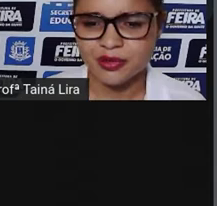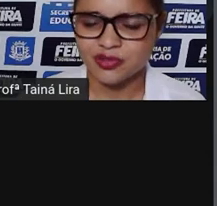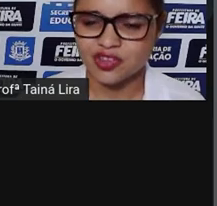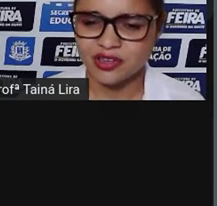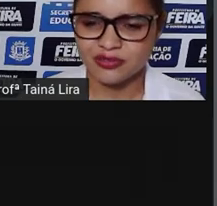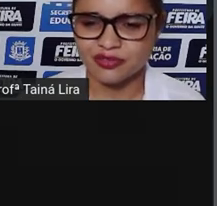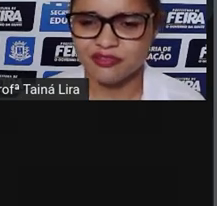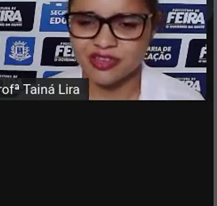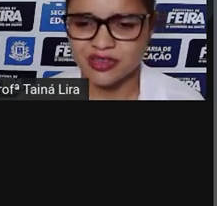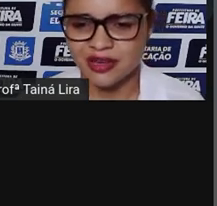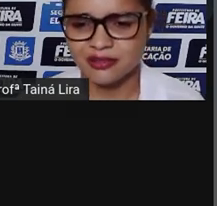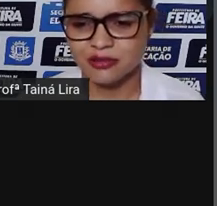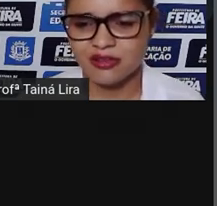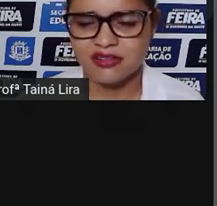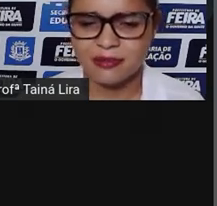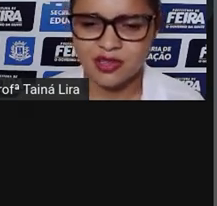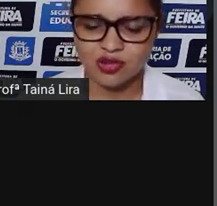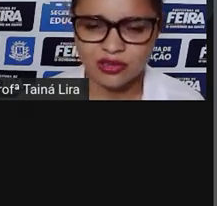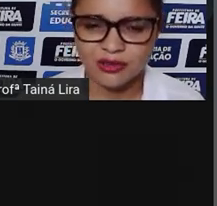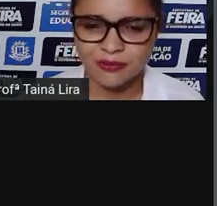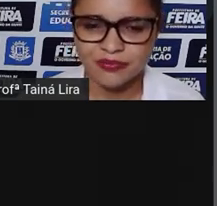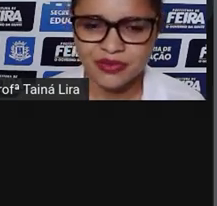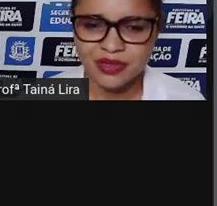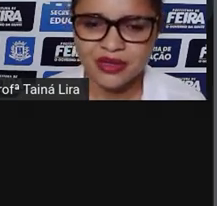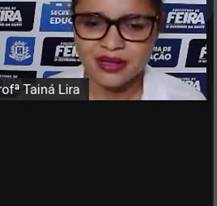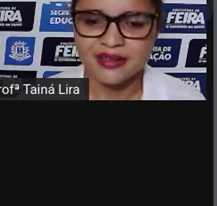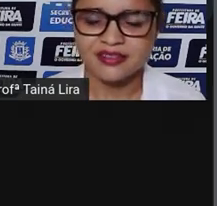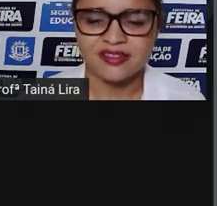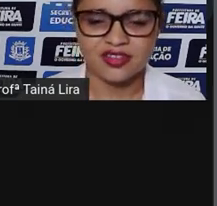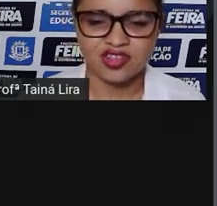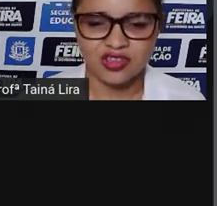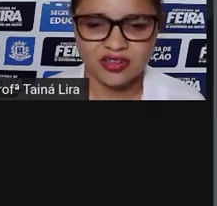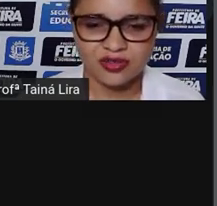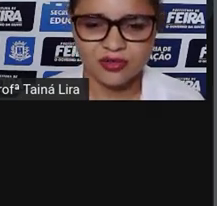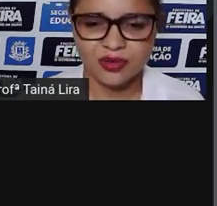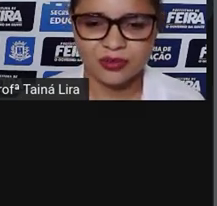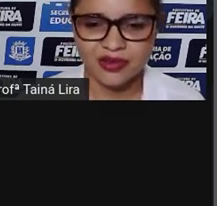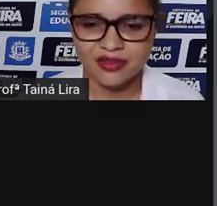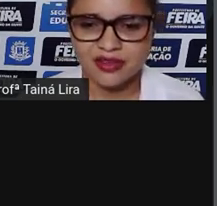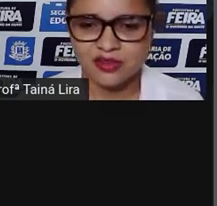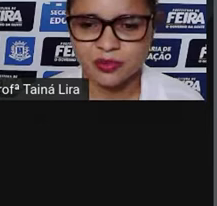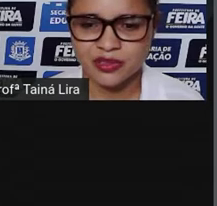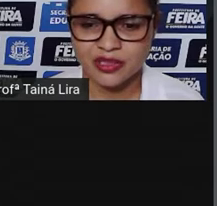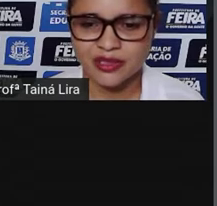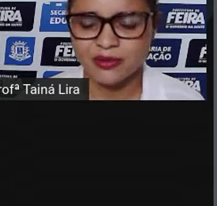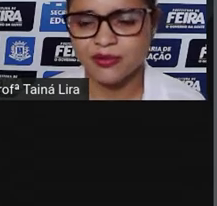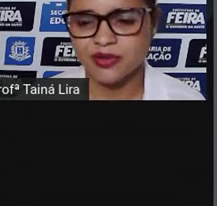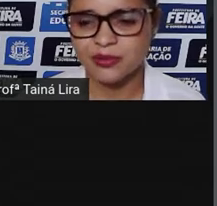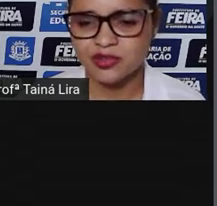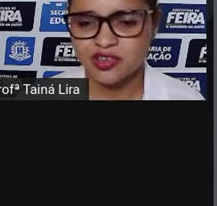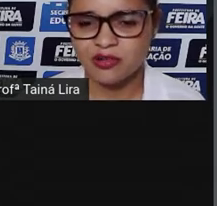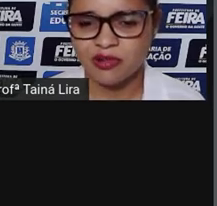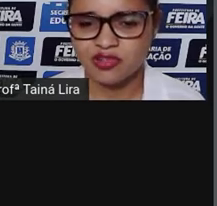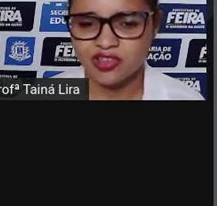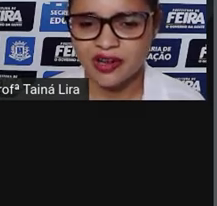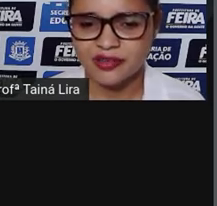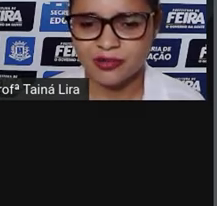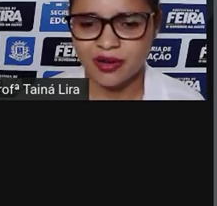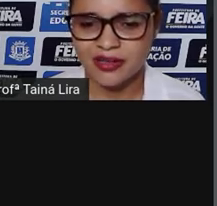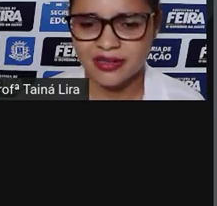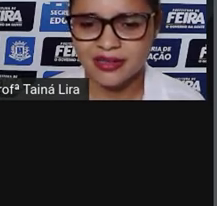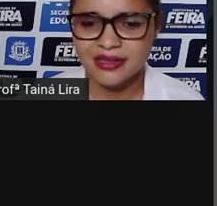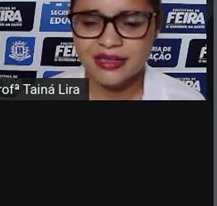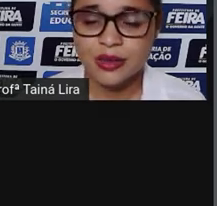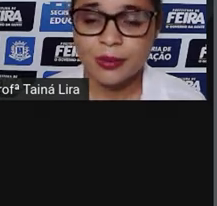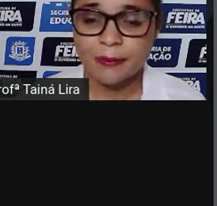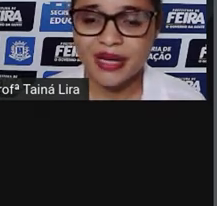tempo que o teatro foi inventado, quis saber Julinho. Antes que Tia Sônia pudesse responder, o ônibus chegou ao Teatro